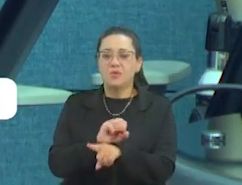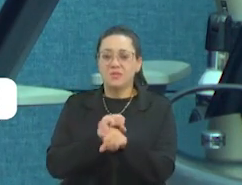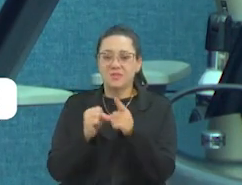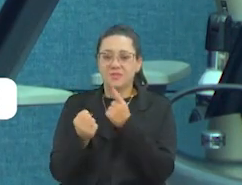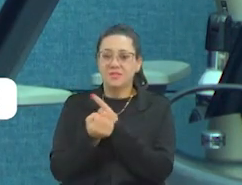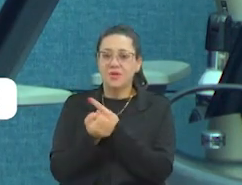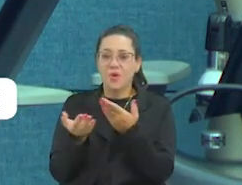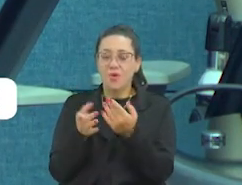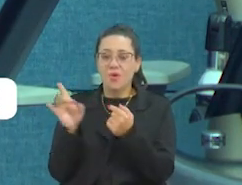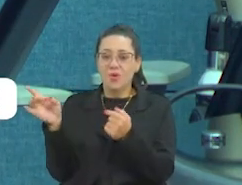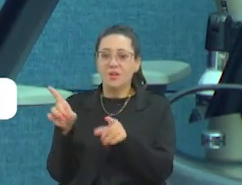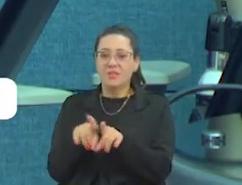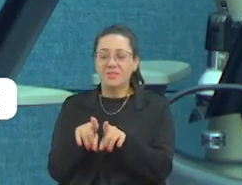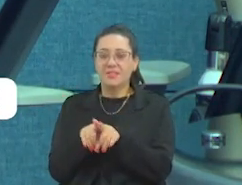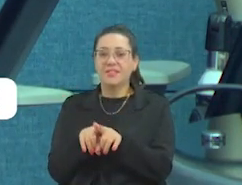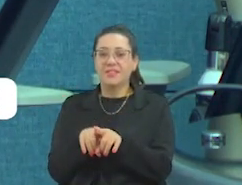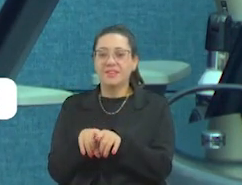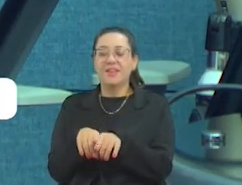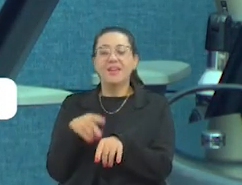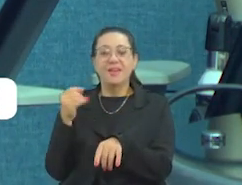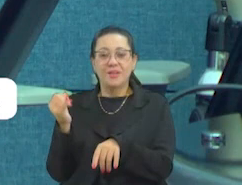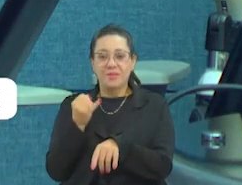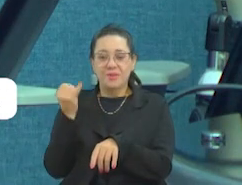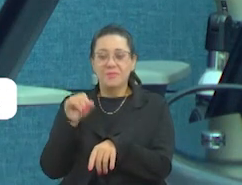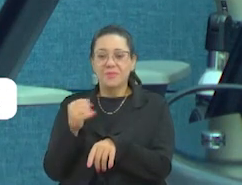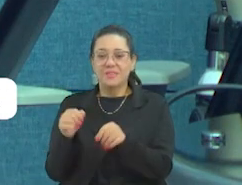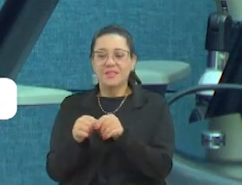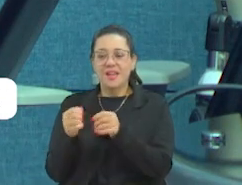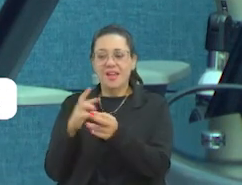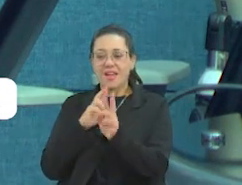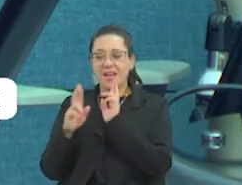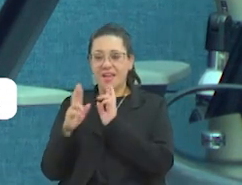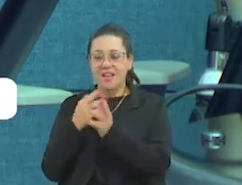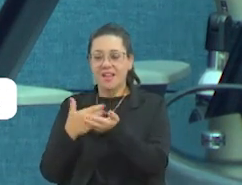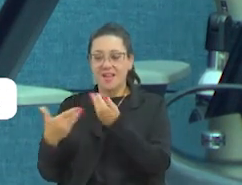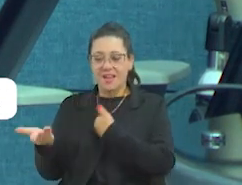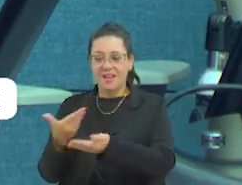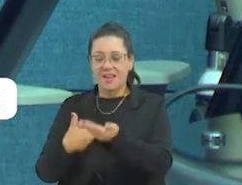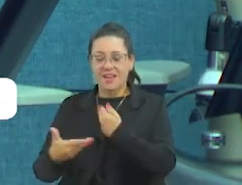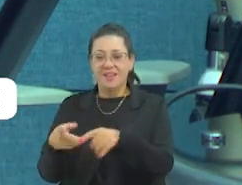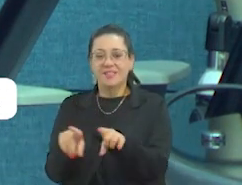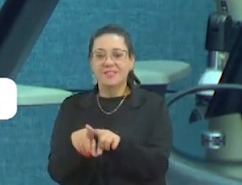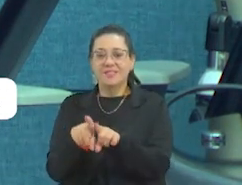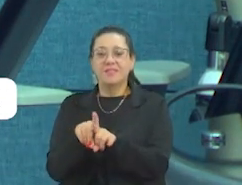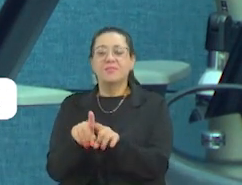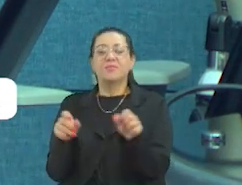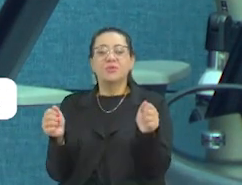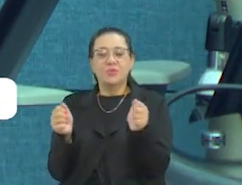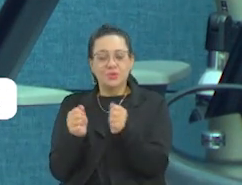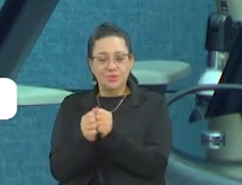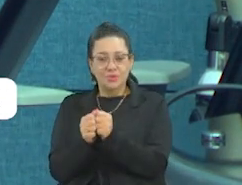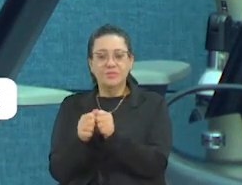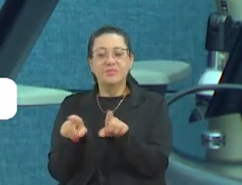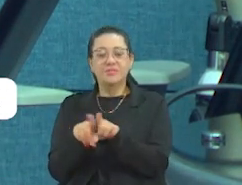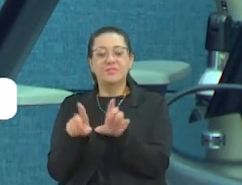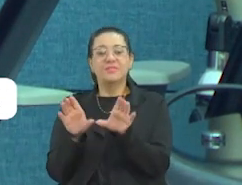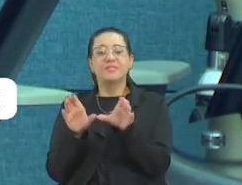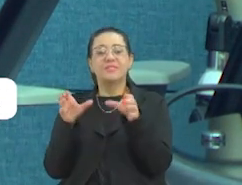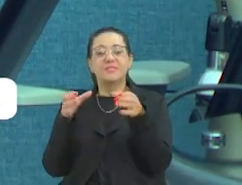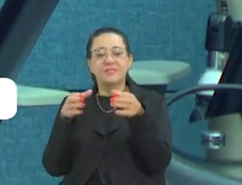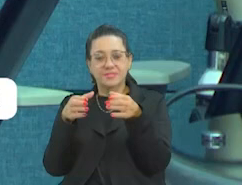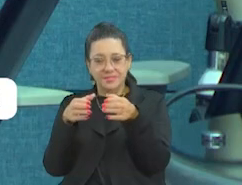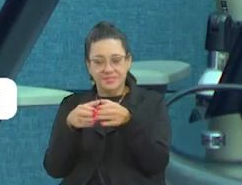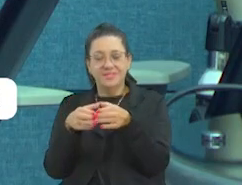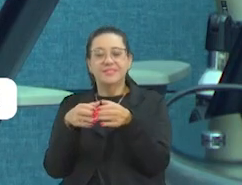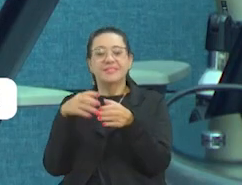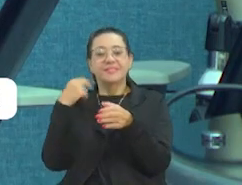cargo hoje dentro da Santa Casa que me dá esse privilégio também, que é relações públicas. E vem de encontro à Câmara Municipal também, que é atendimento à